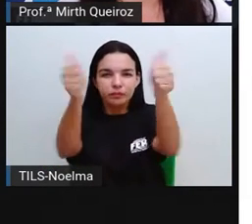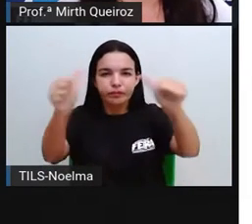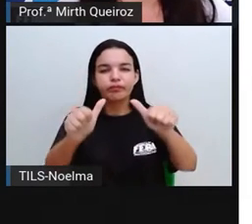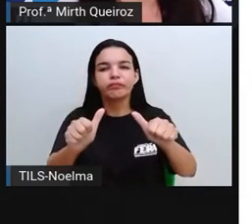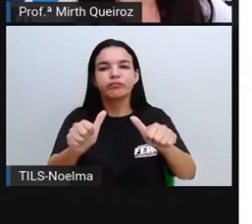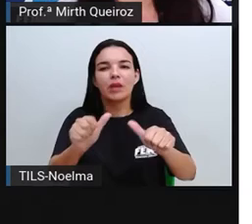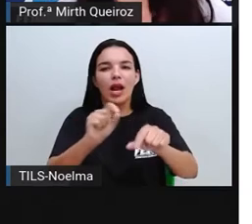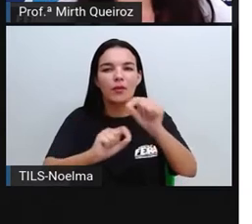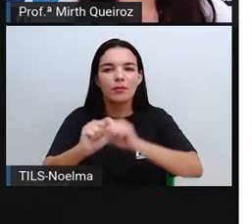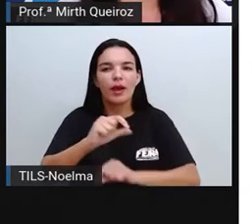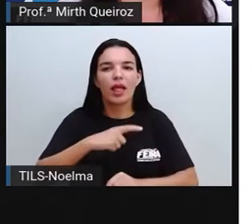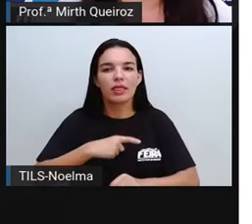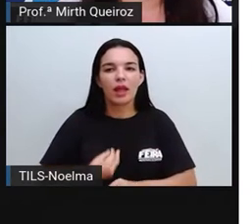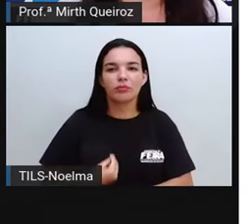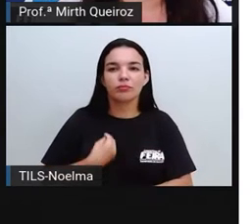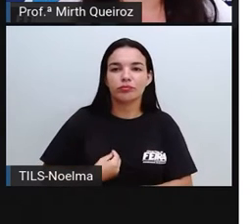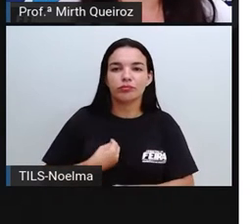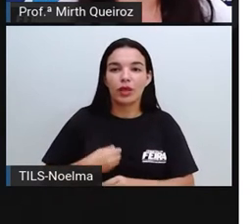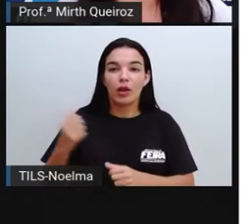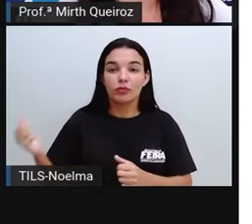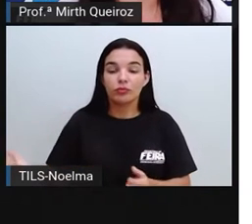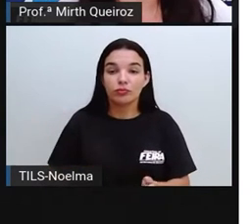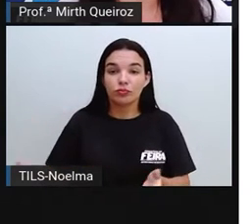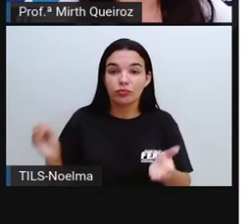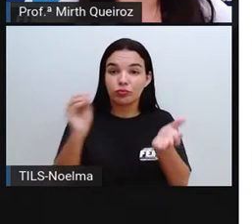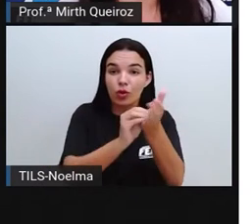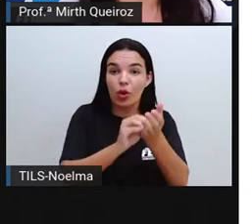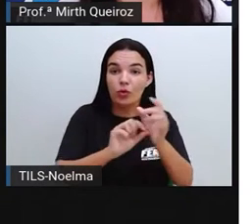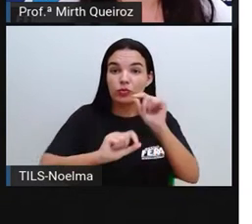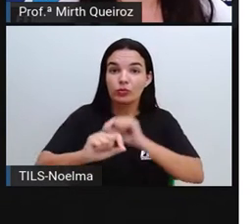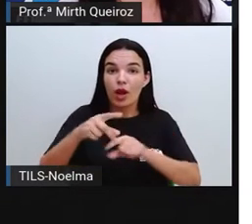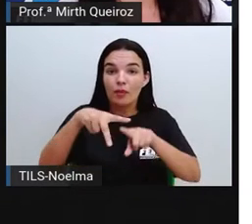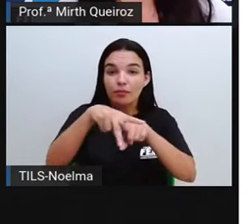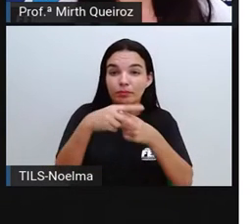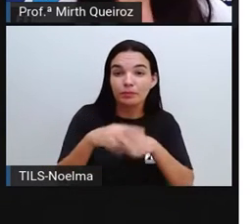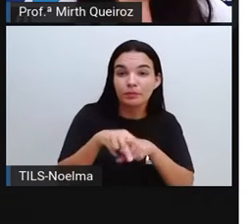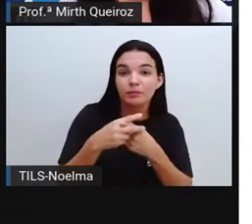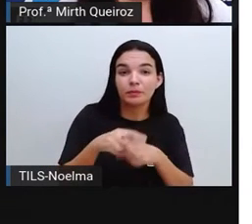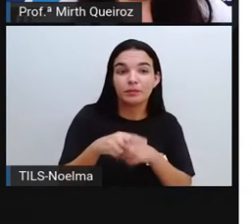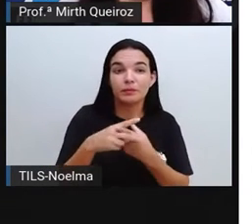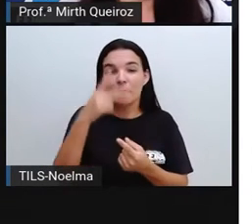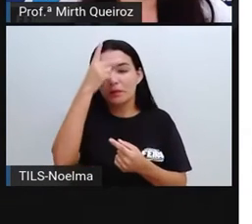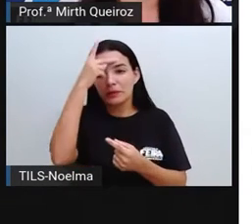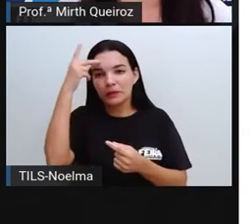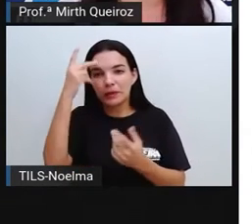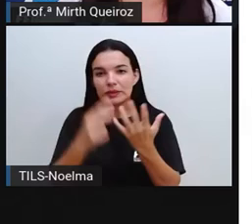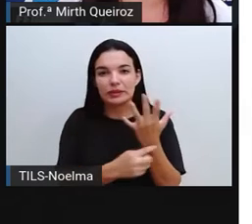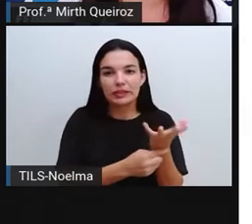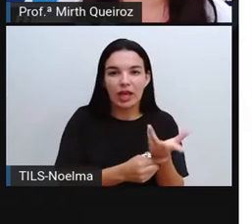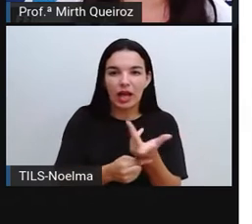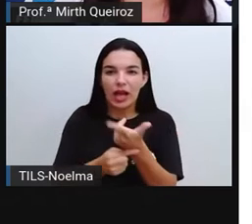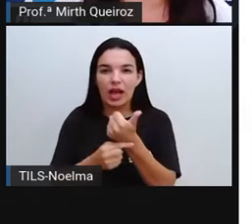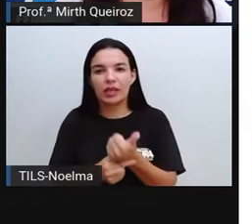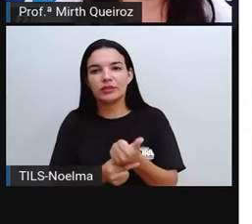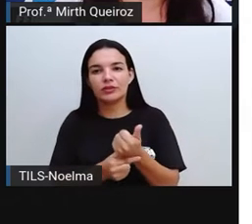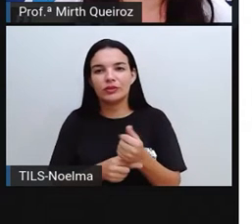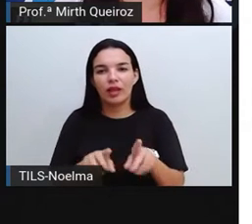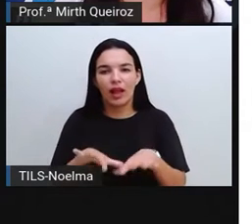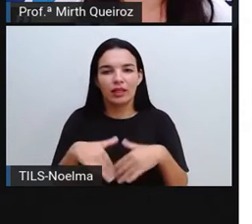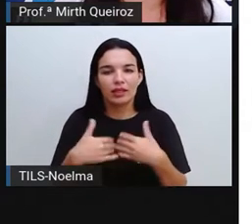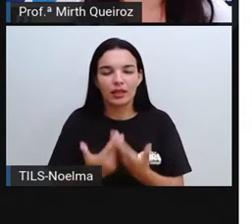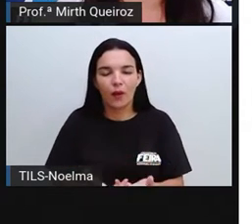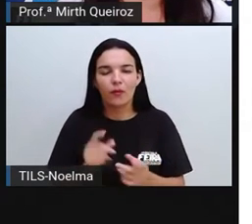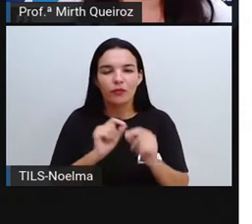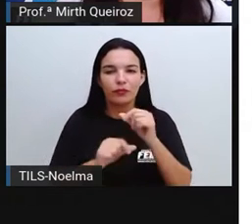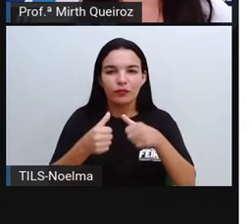foi ocupado por oficina de artesãos e que se tornou um museu aí,